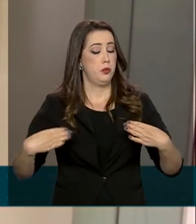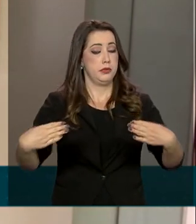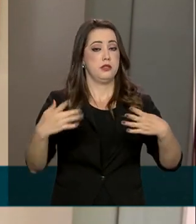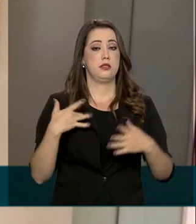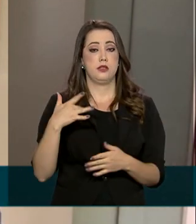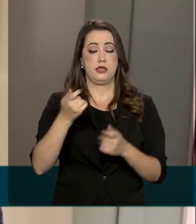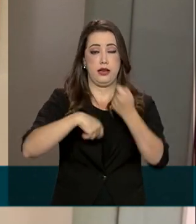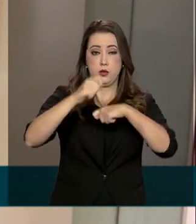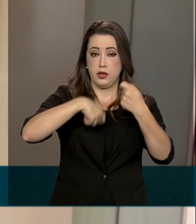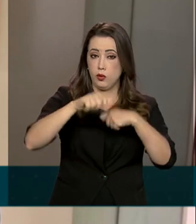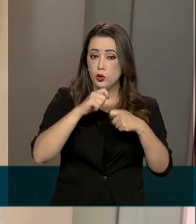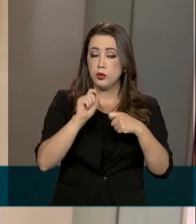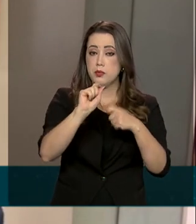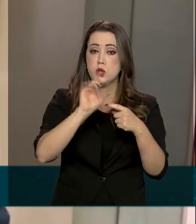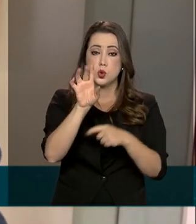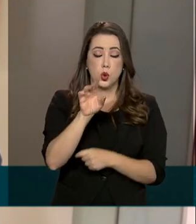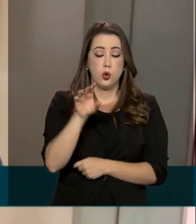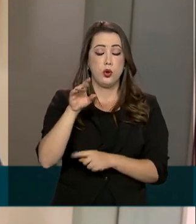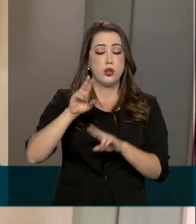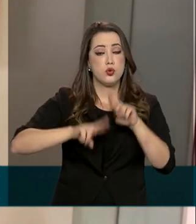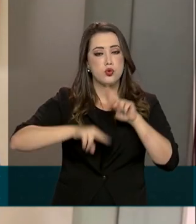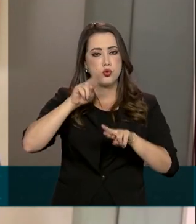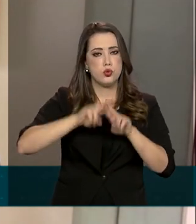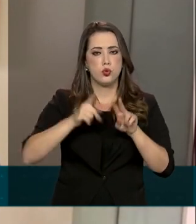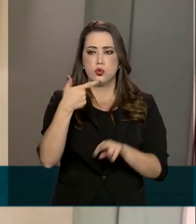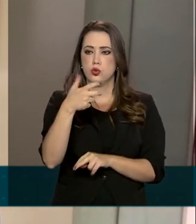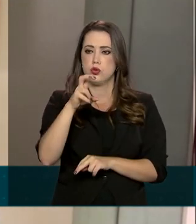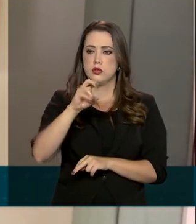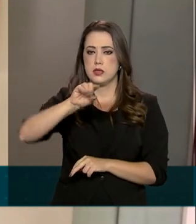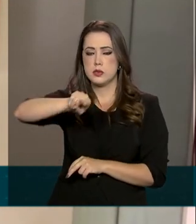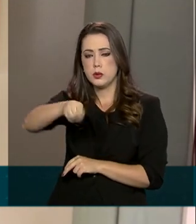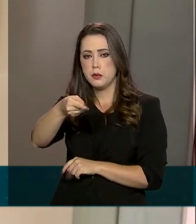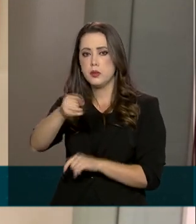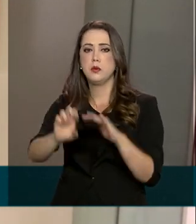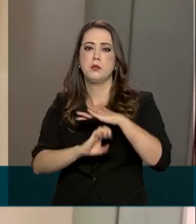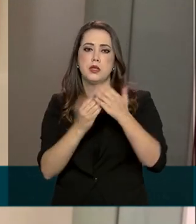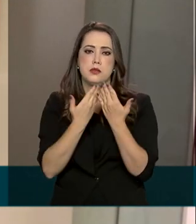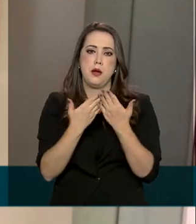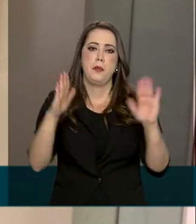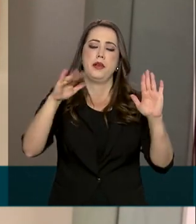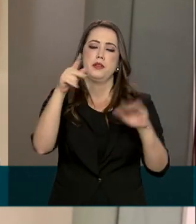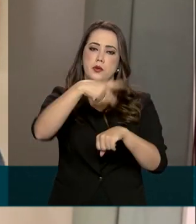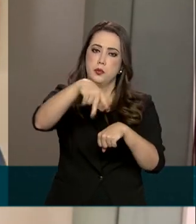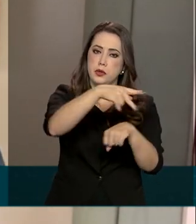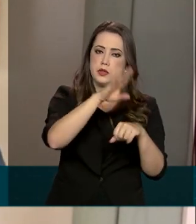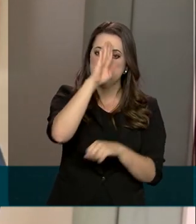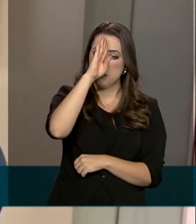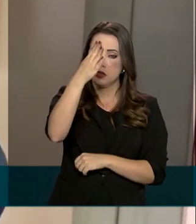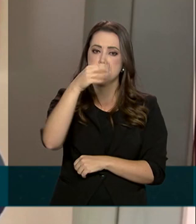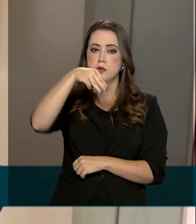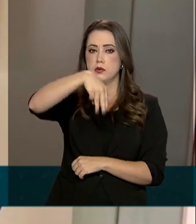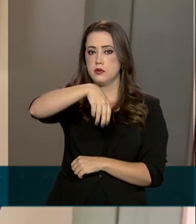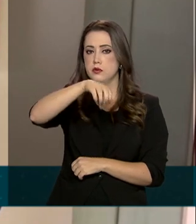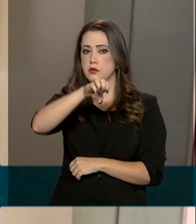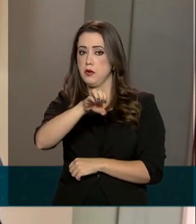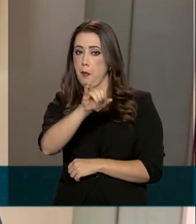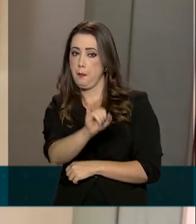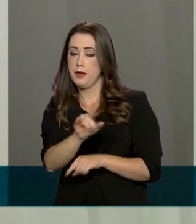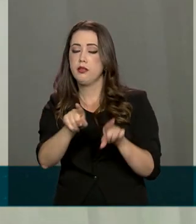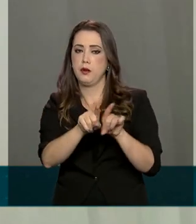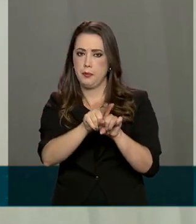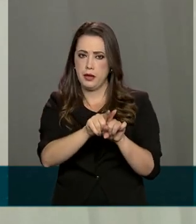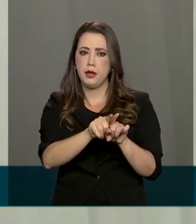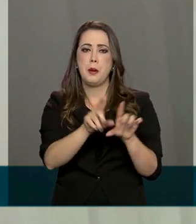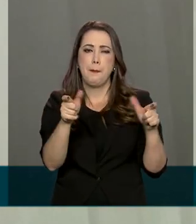mais de 250 mil empresas foram abertas em todo o país, principalmente micros e pequenas.